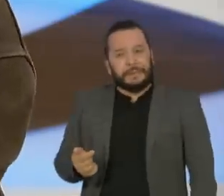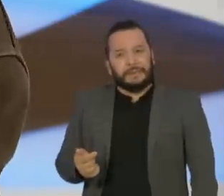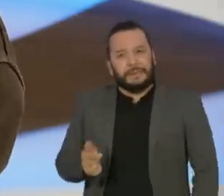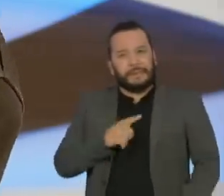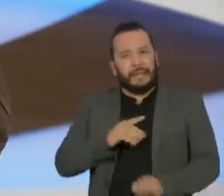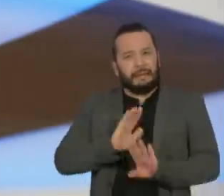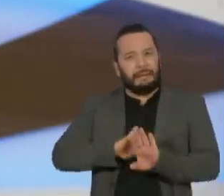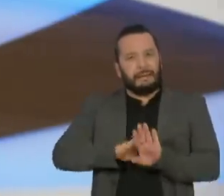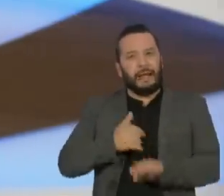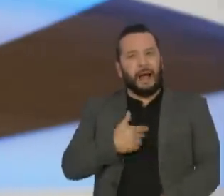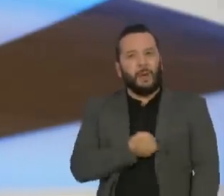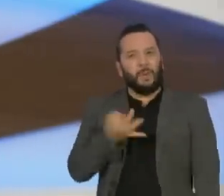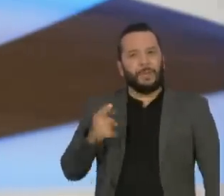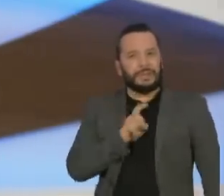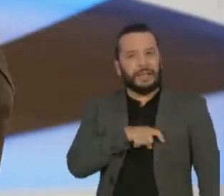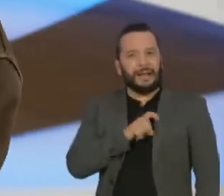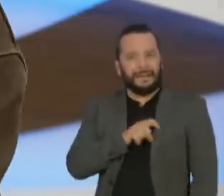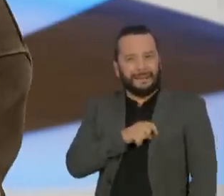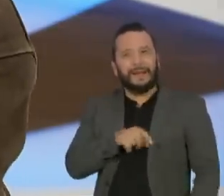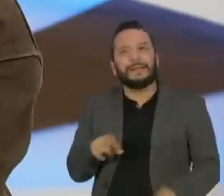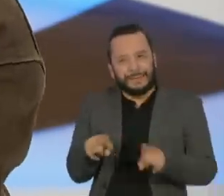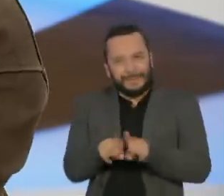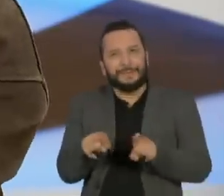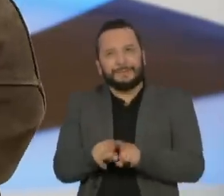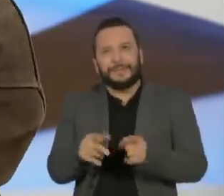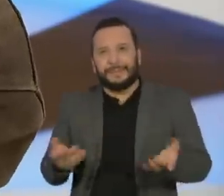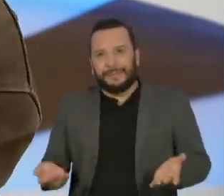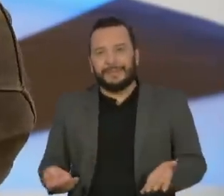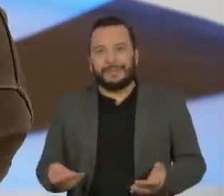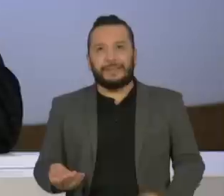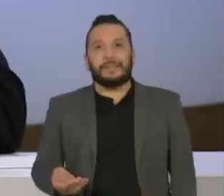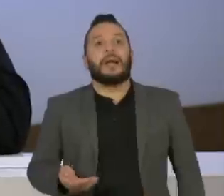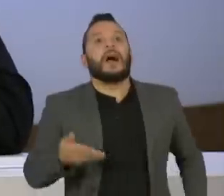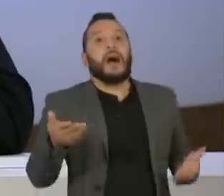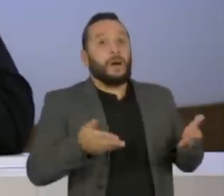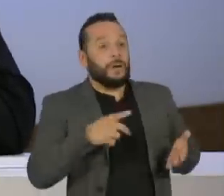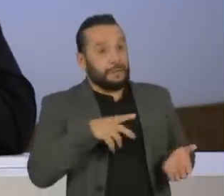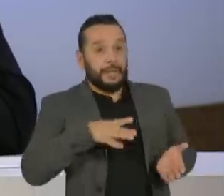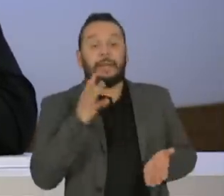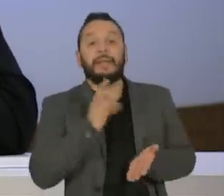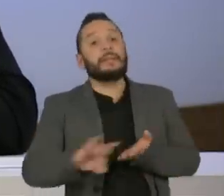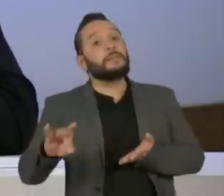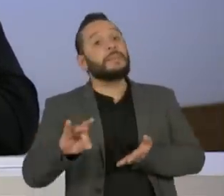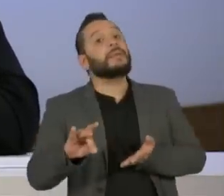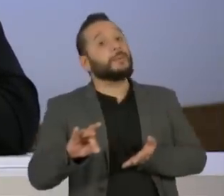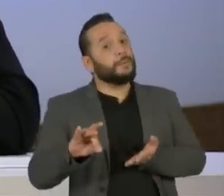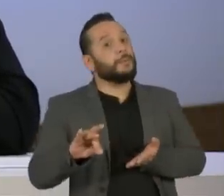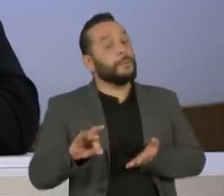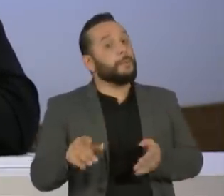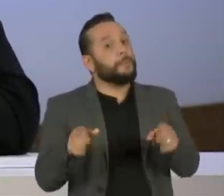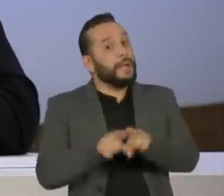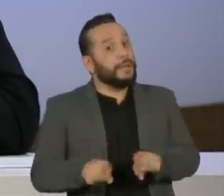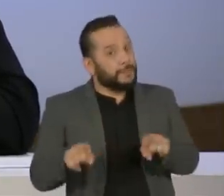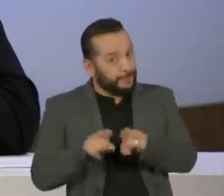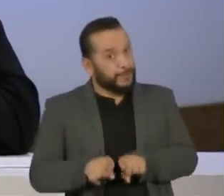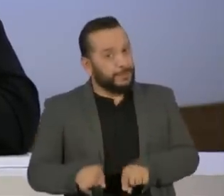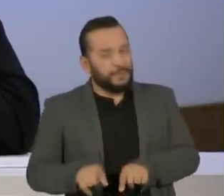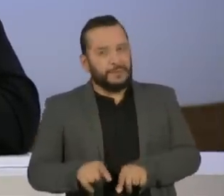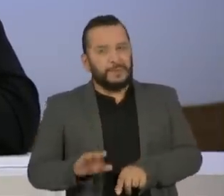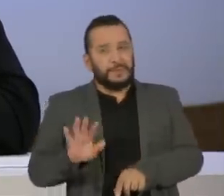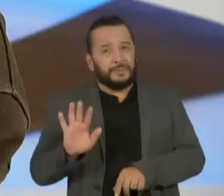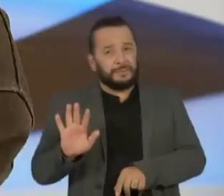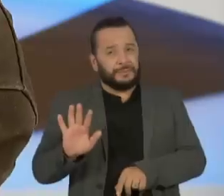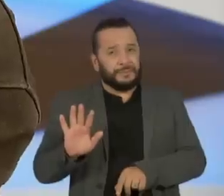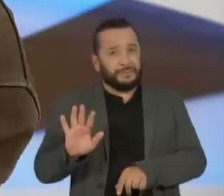sacaneadas, evidentemente, estão dentro do cardápio. E agora vocês têm um inimigo em comum, né, Lobão? Eu falo o